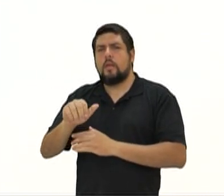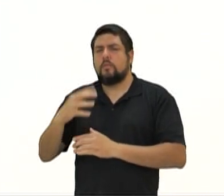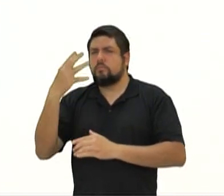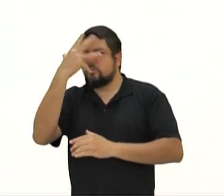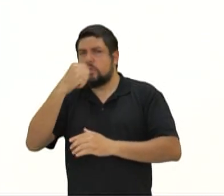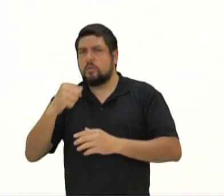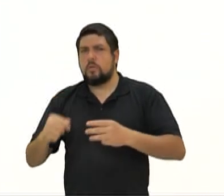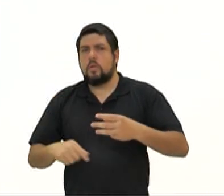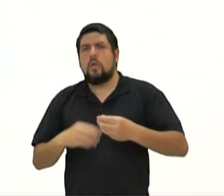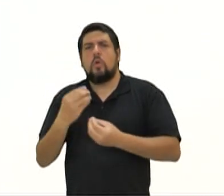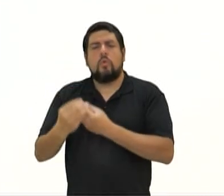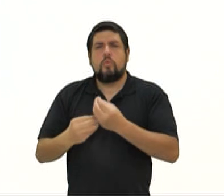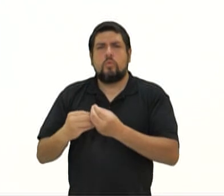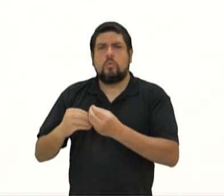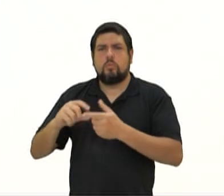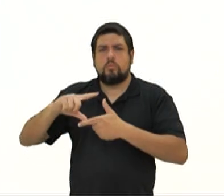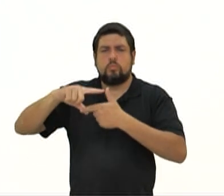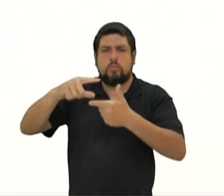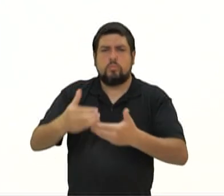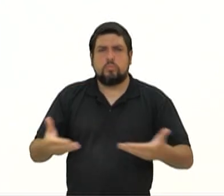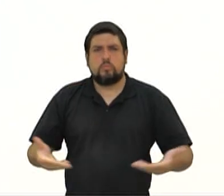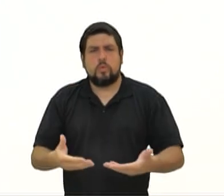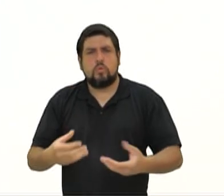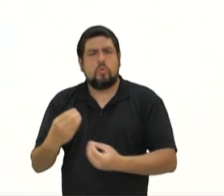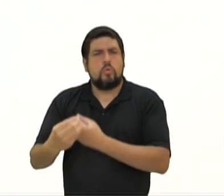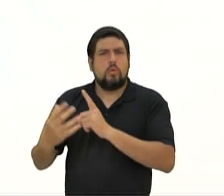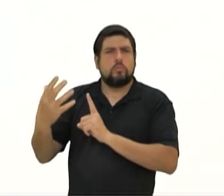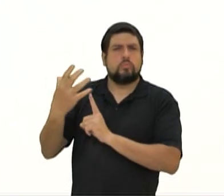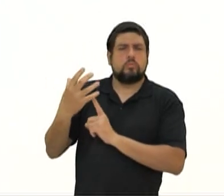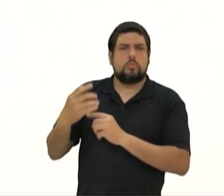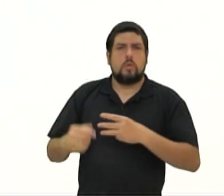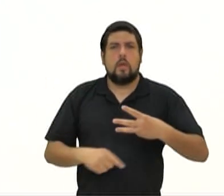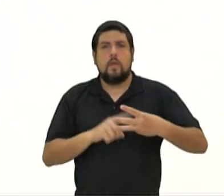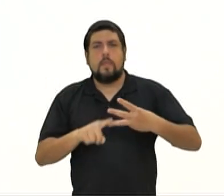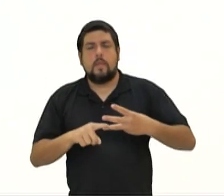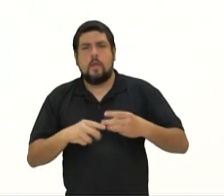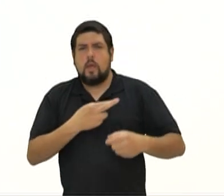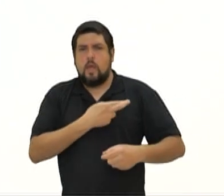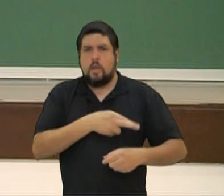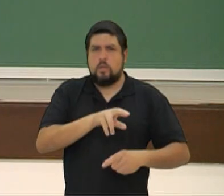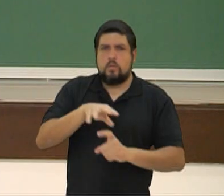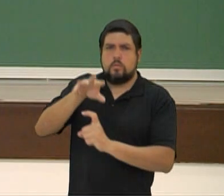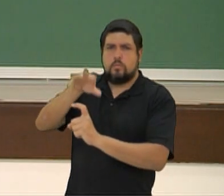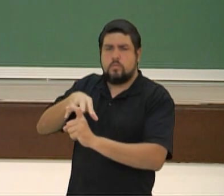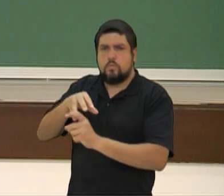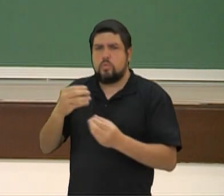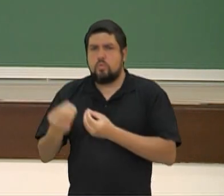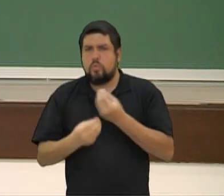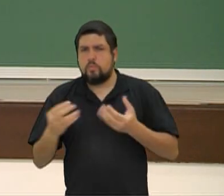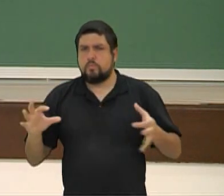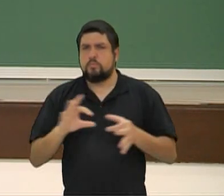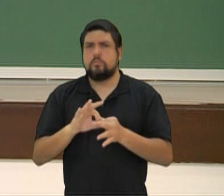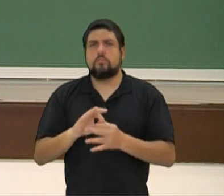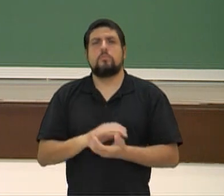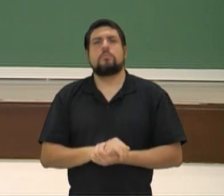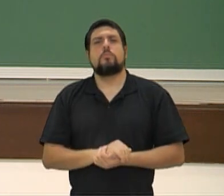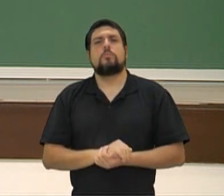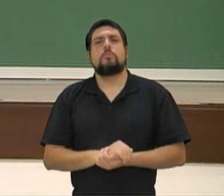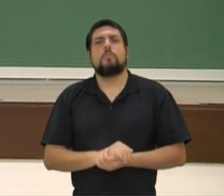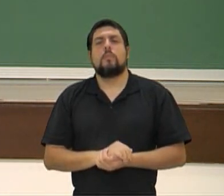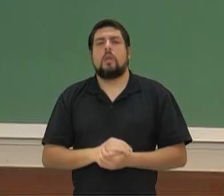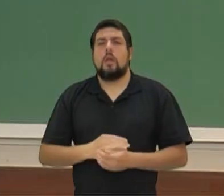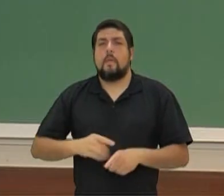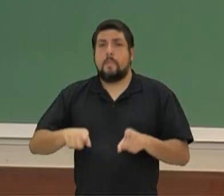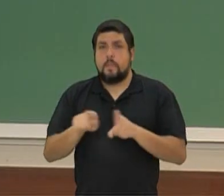mundo contemporâneo. Três, identificar a relação entre religião e mitologia na Grécia Antiga. Vocês viram na aula